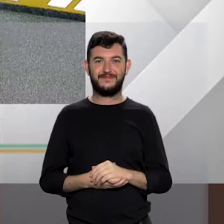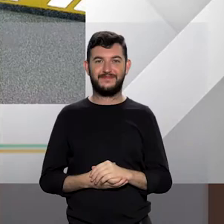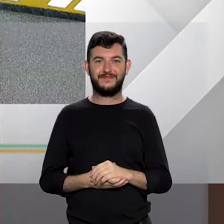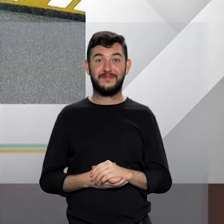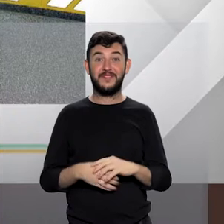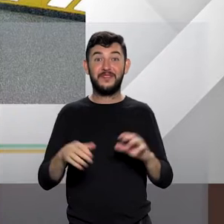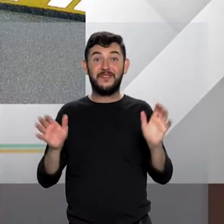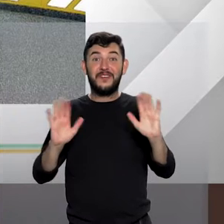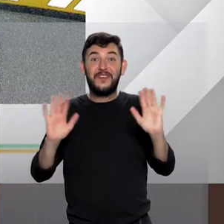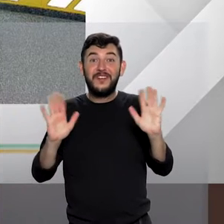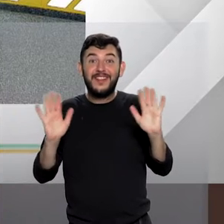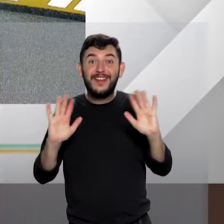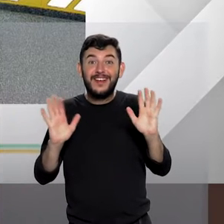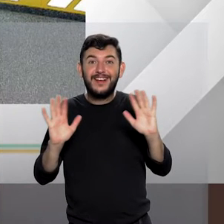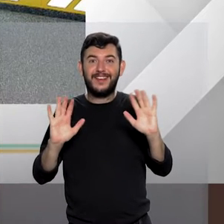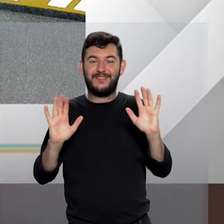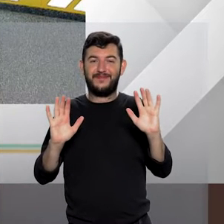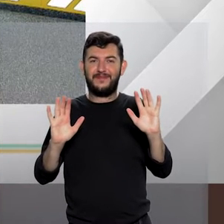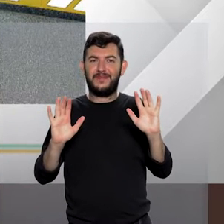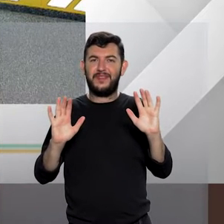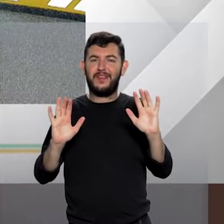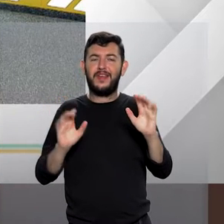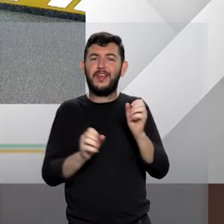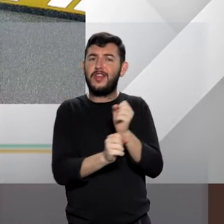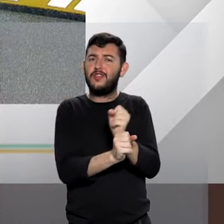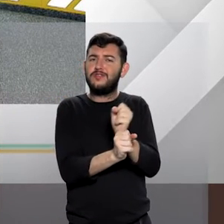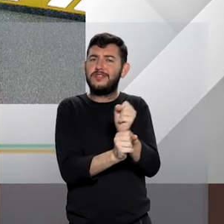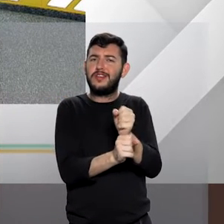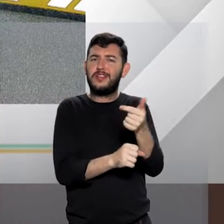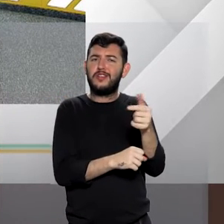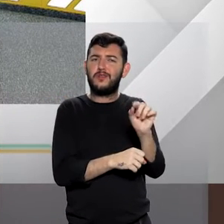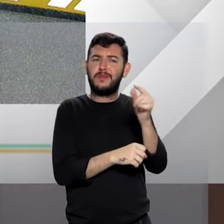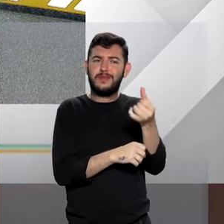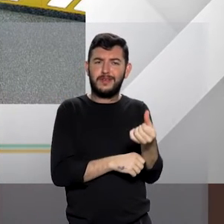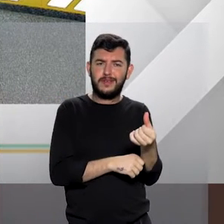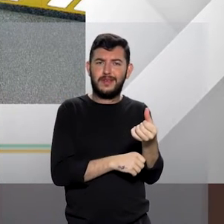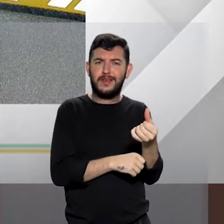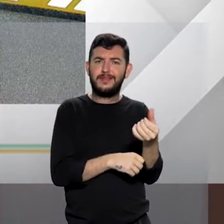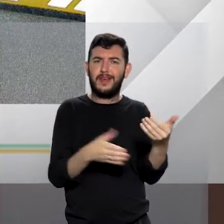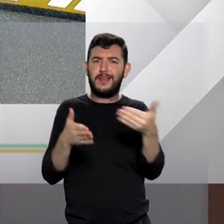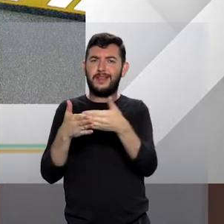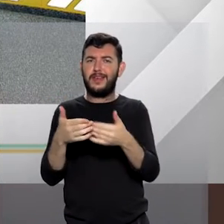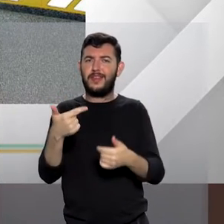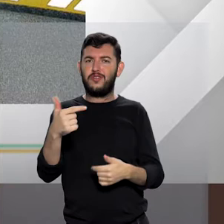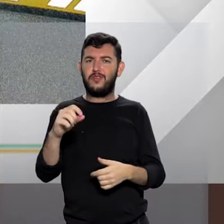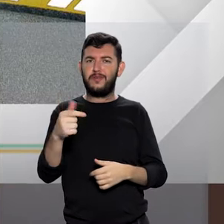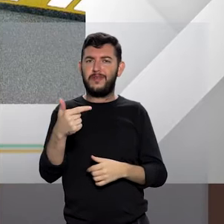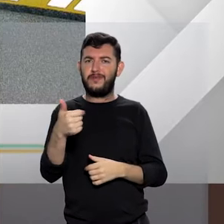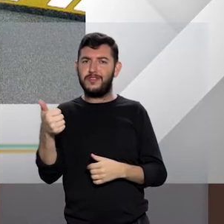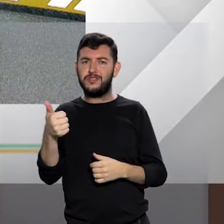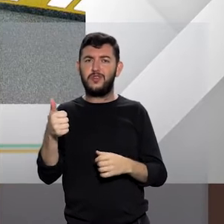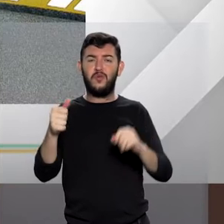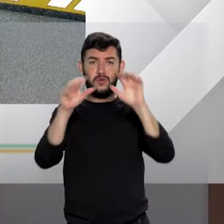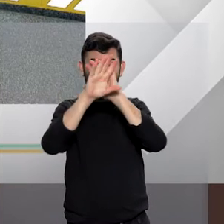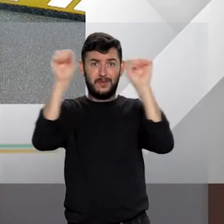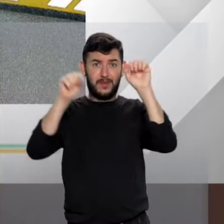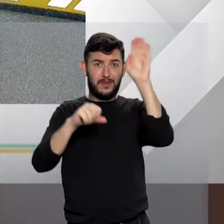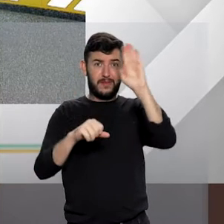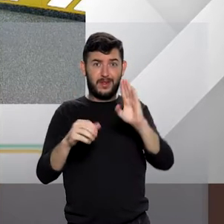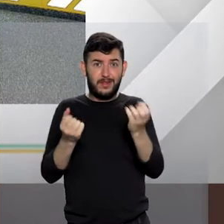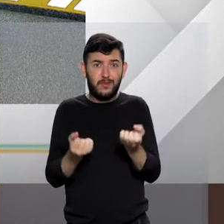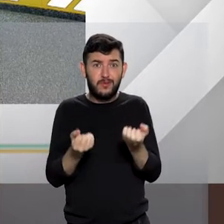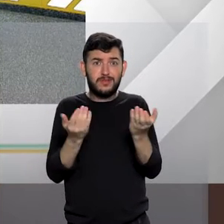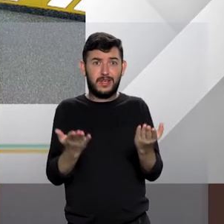Olá pessoal, entre 2016 e 2021, os tribunais brasileiros concederam mais de 2